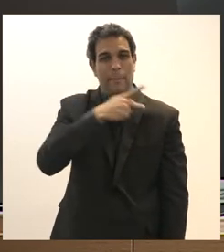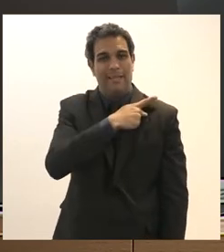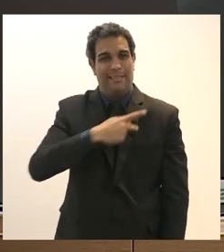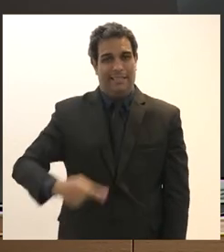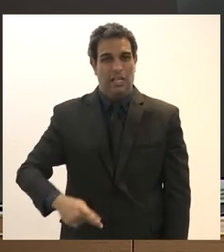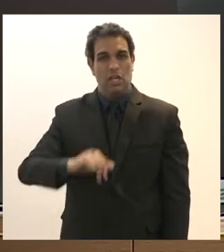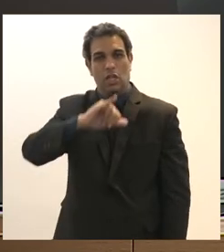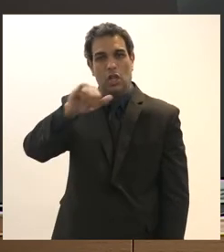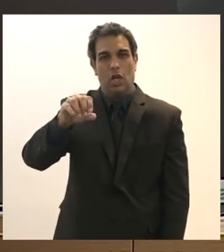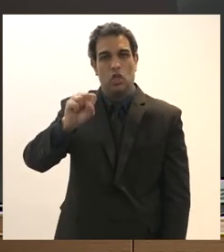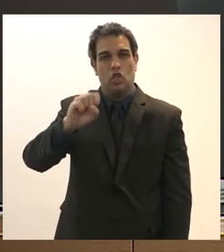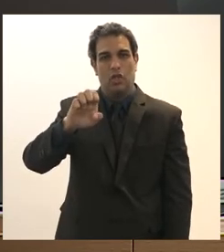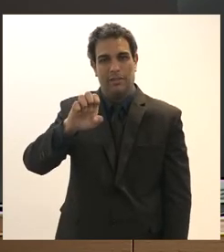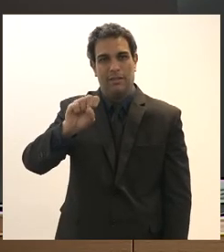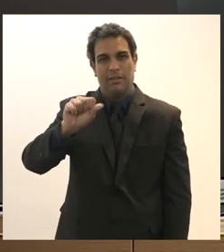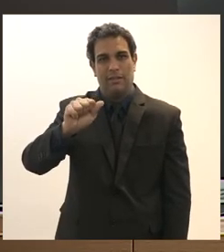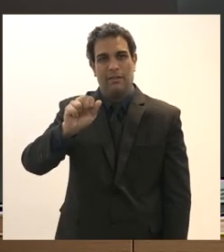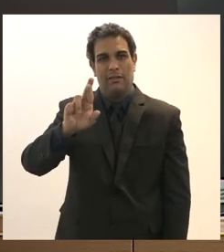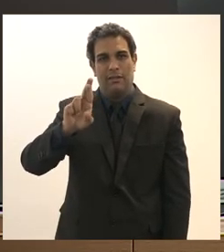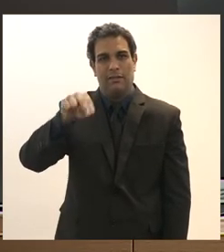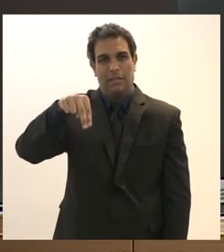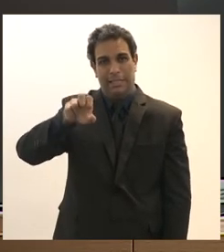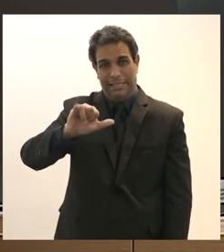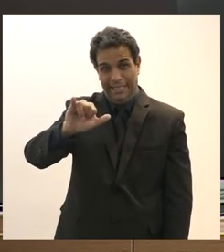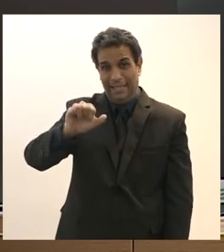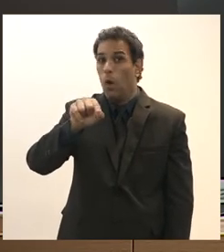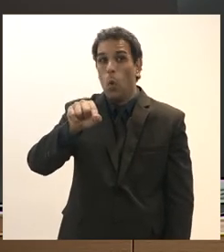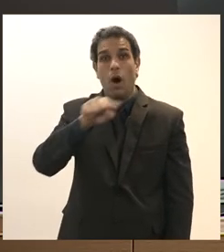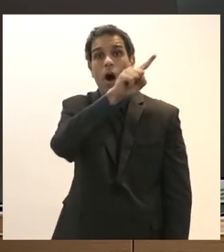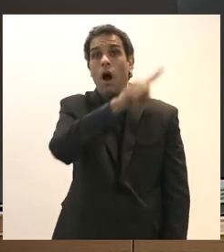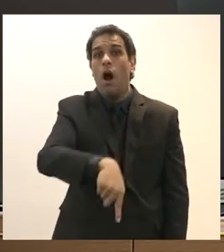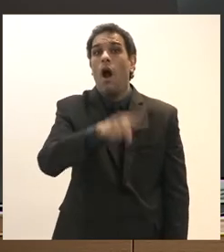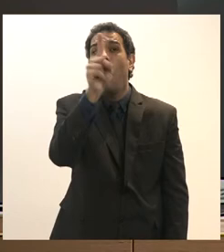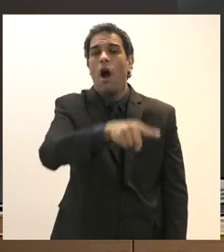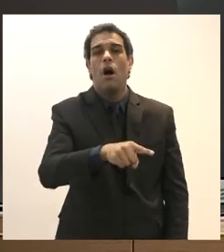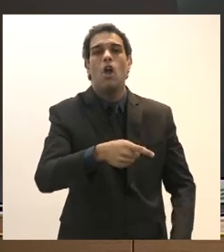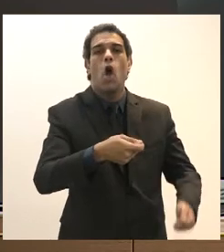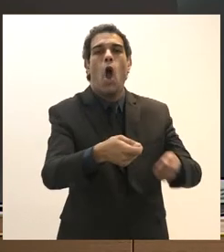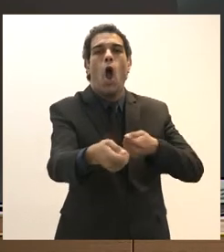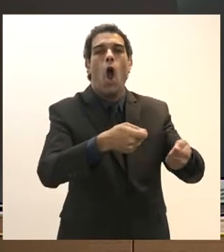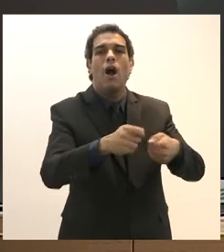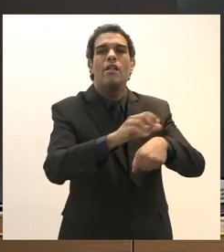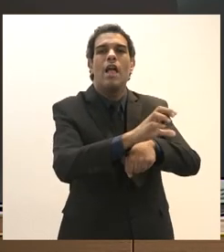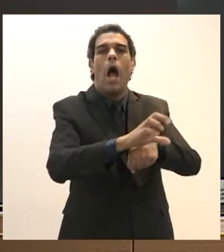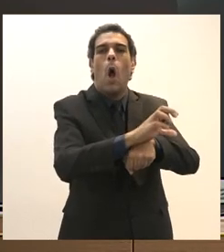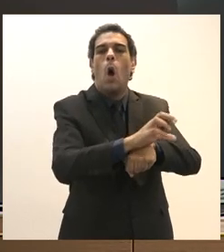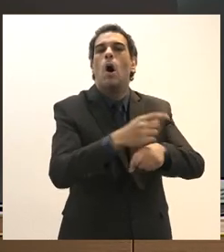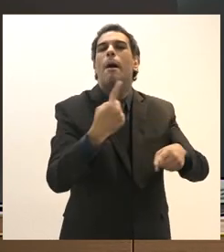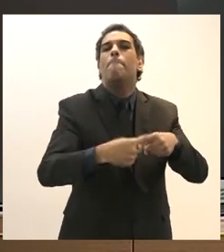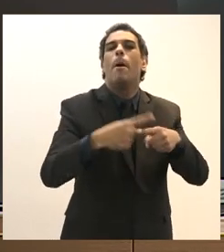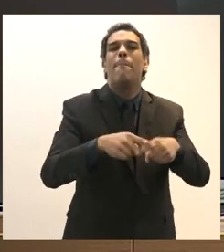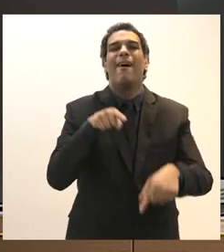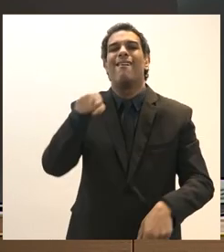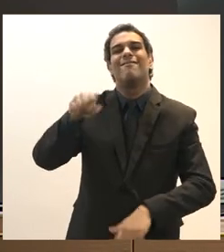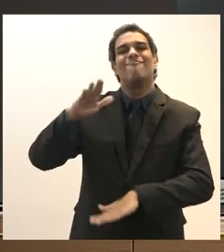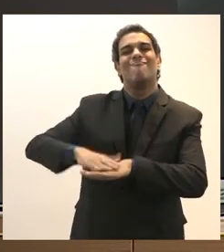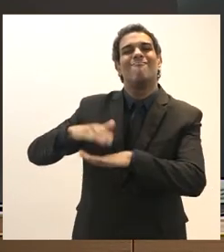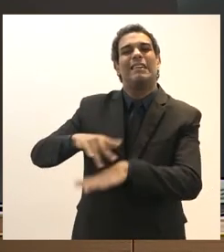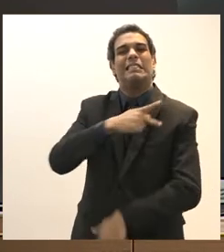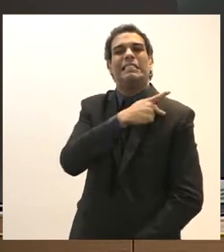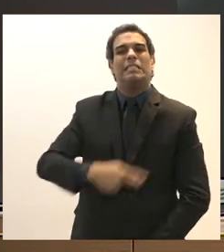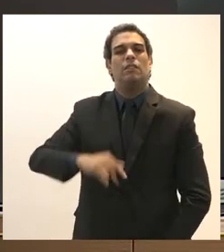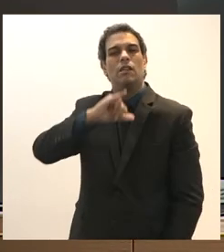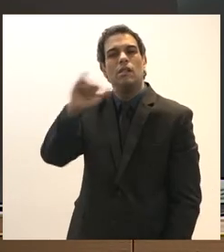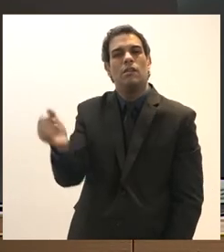praticamente inviabilizou a regulamentação da Constituição porque ele passou a se